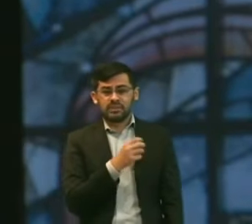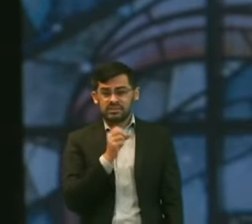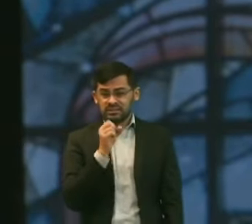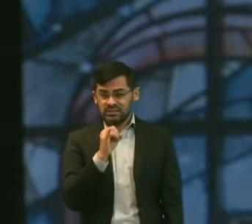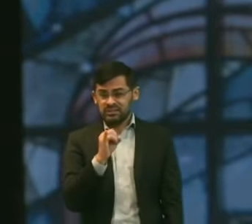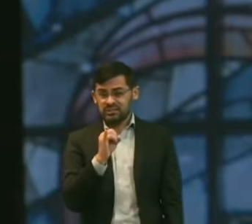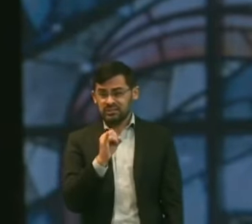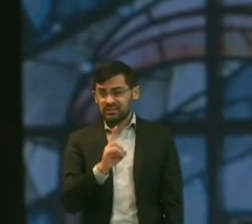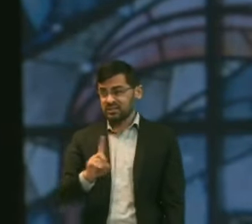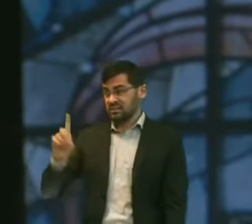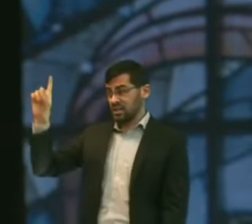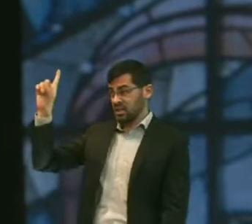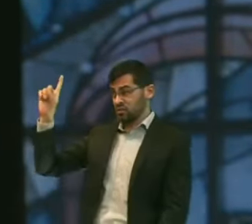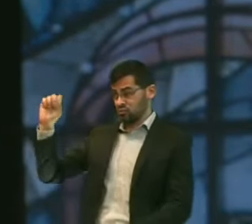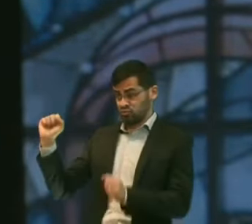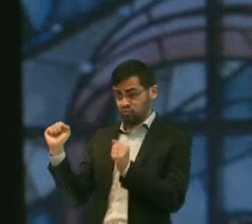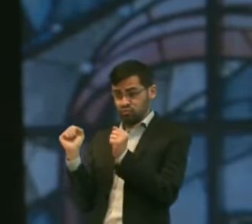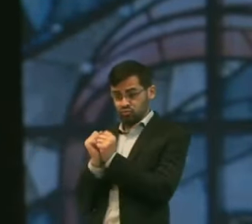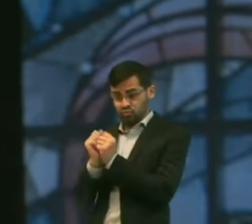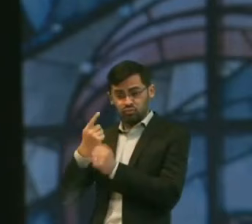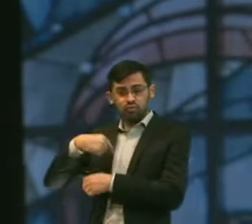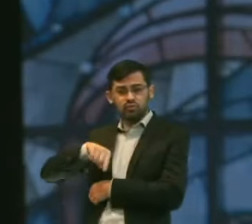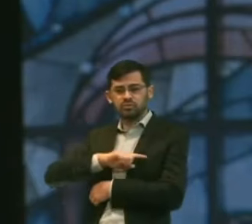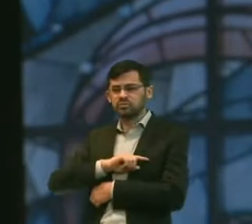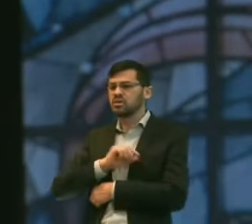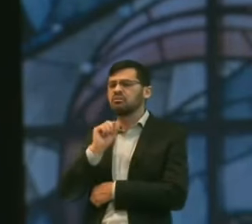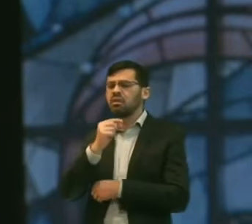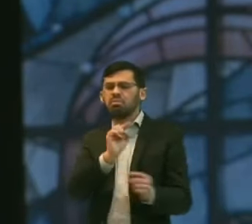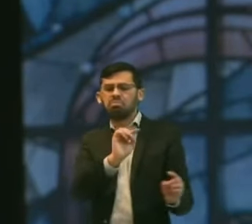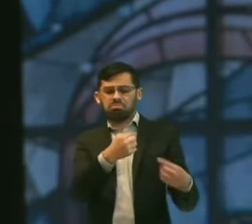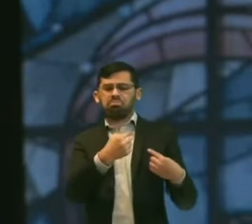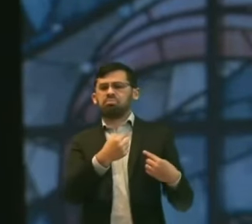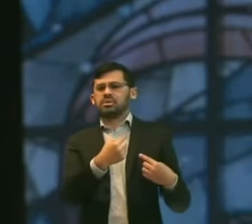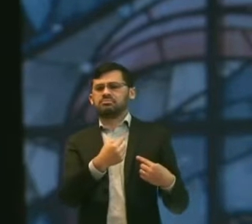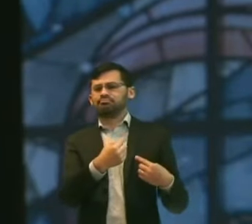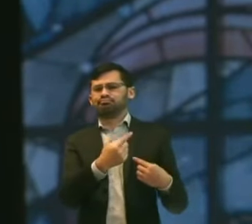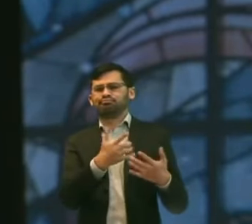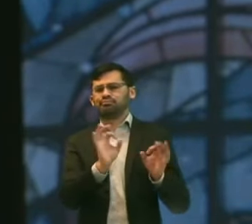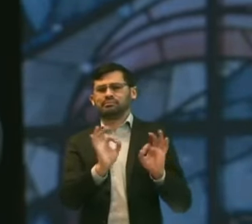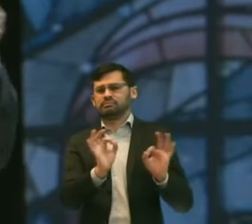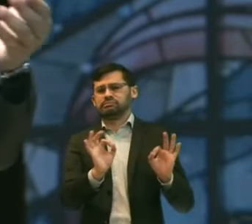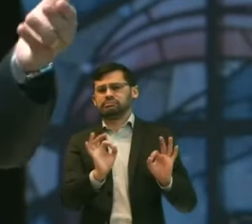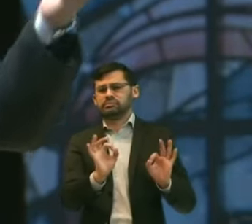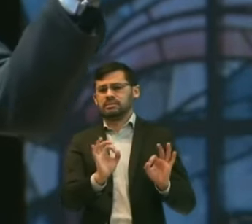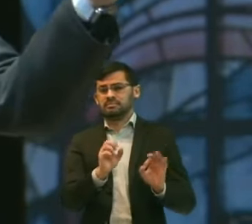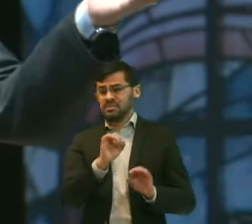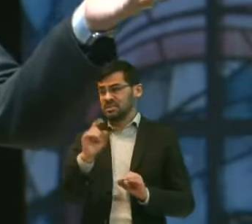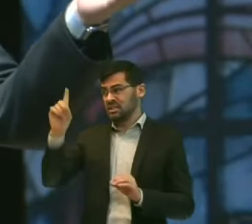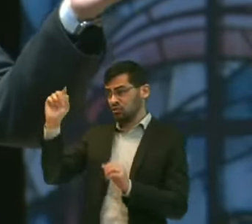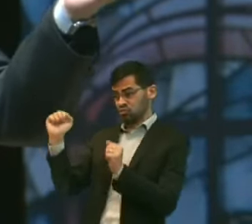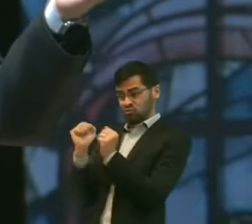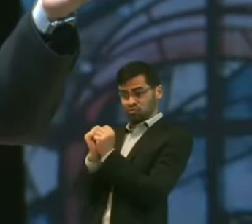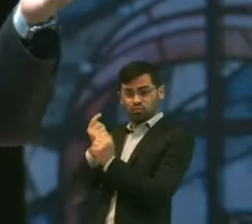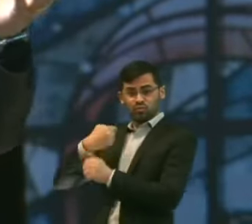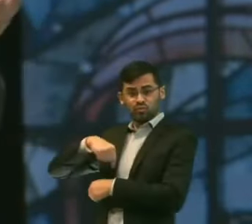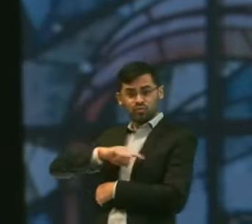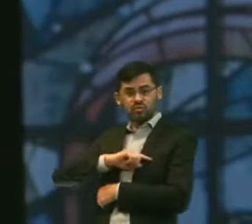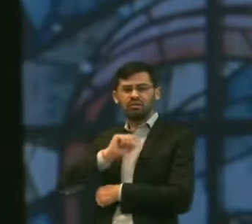Deus É por nós Você sabe O resto Se Deus É por nós Quem